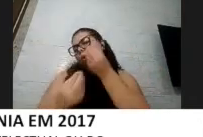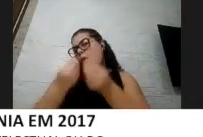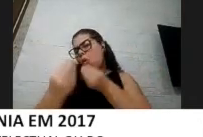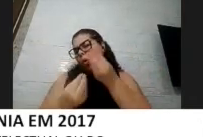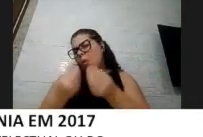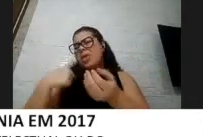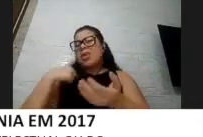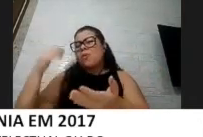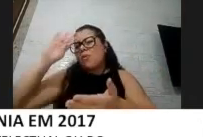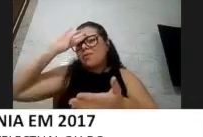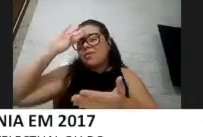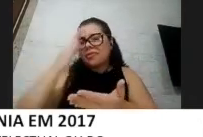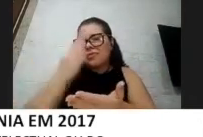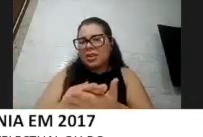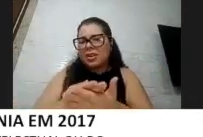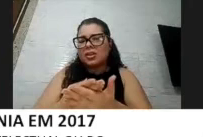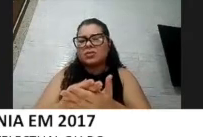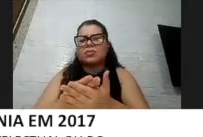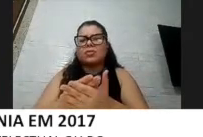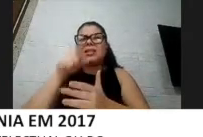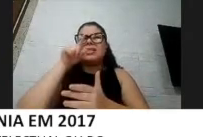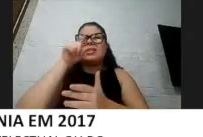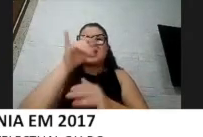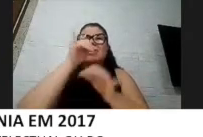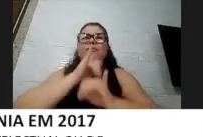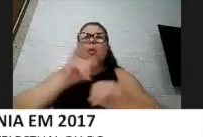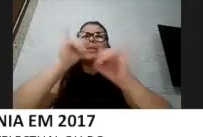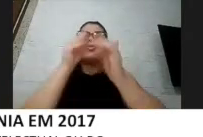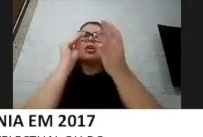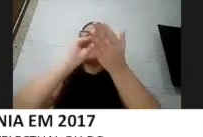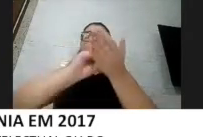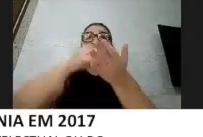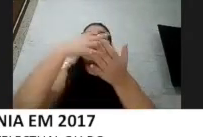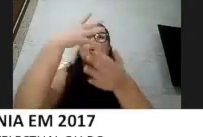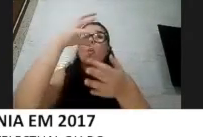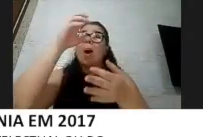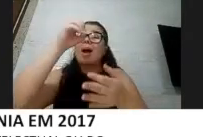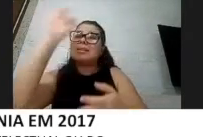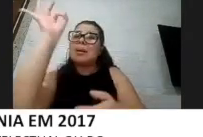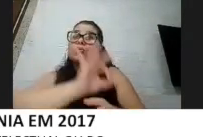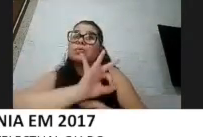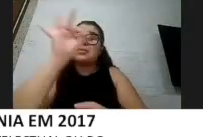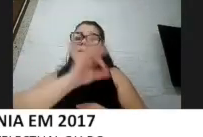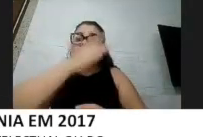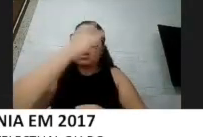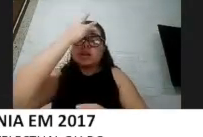confiar num quadro de informações onde 40% dos pacientes internados têm mais de 70 anos,